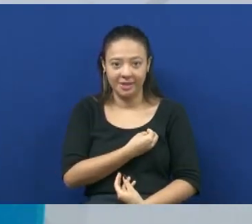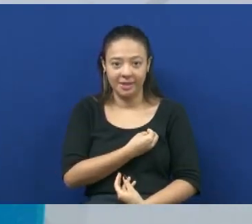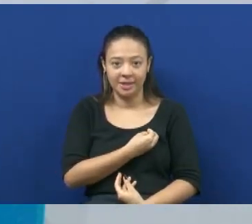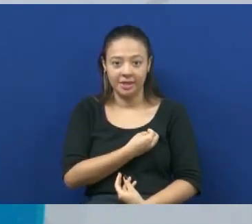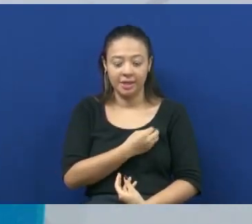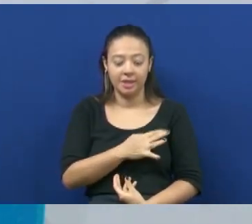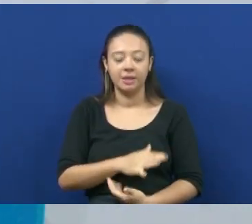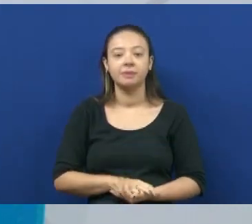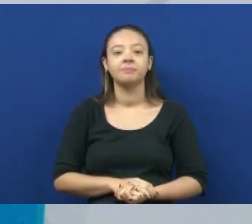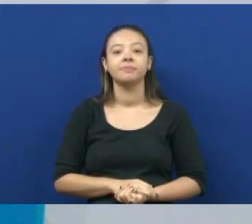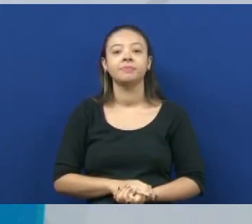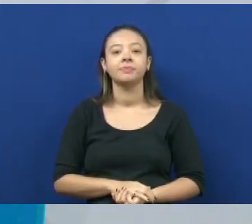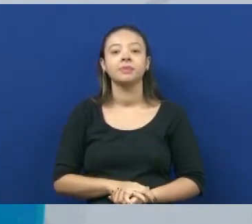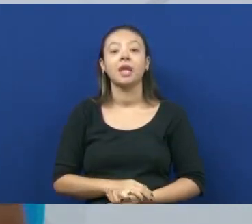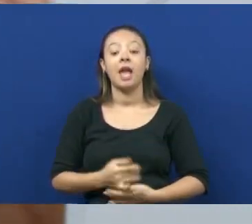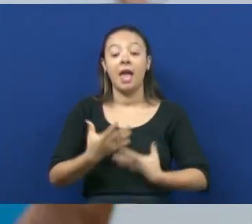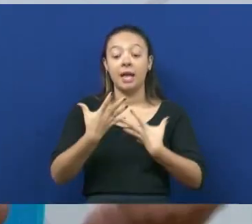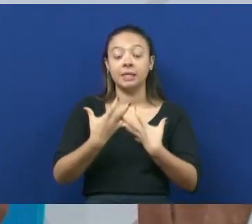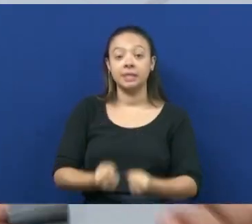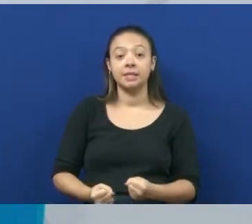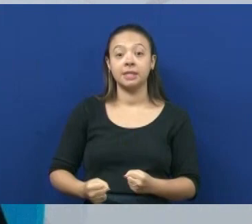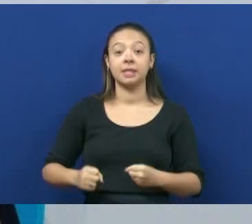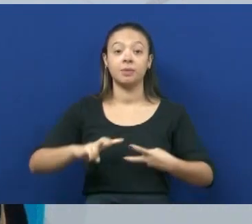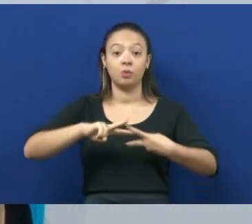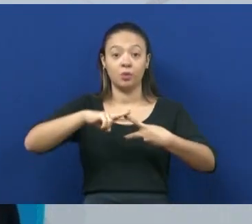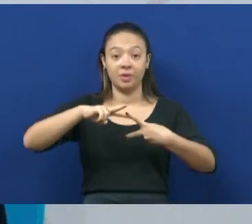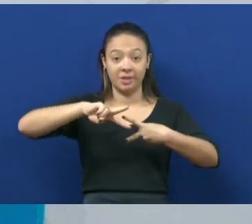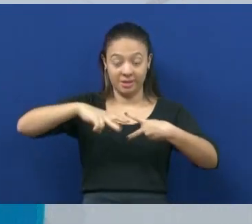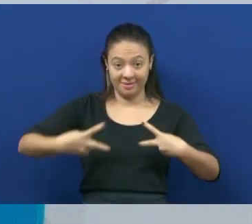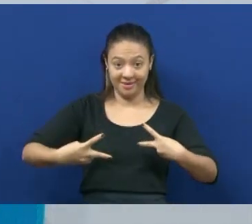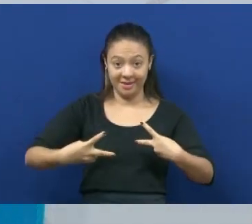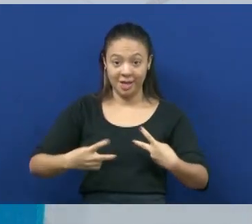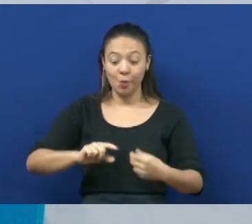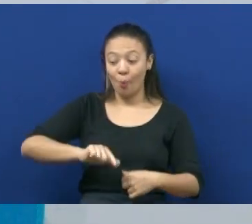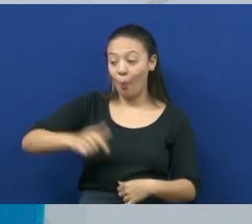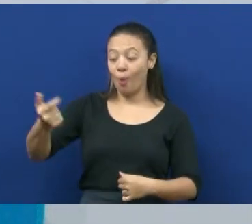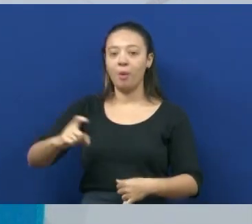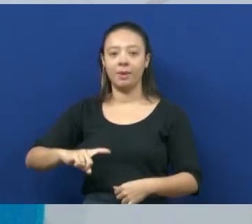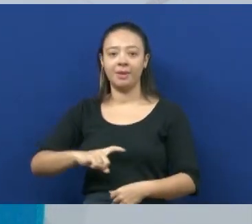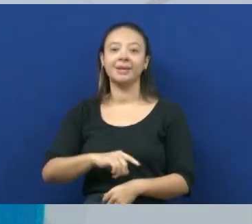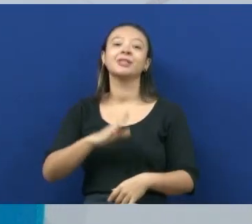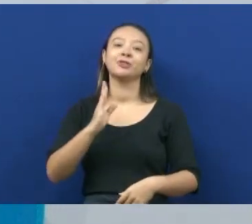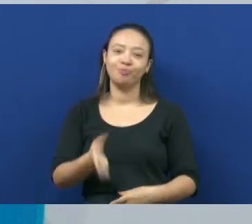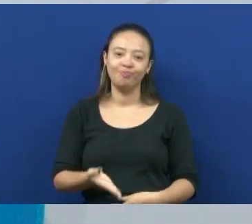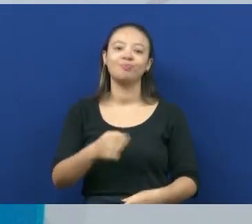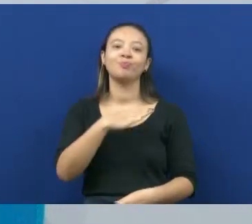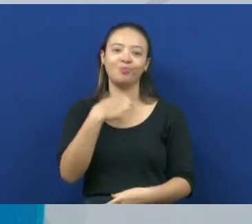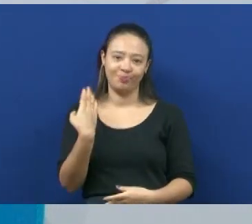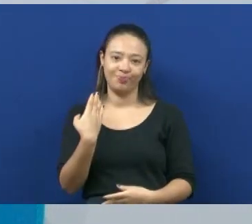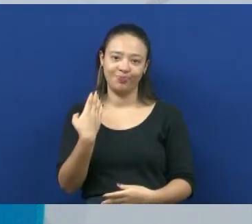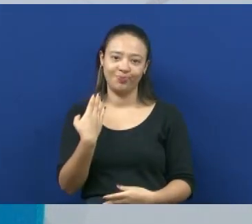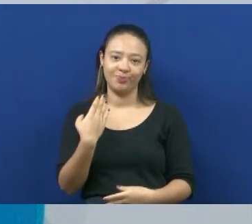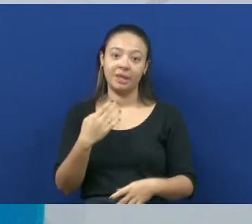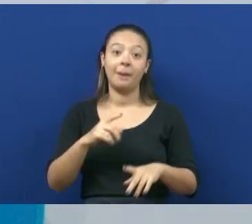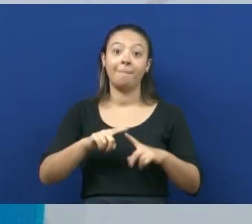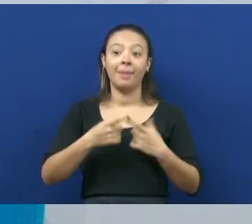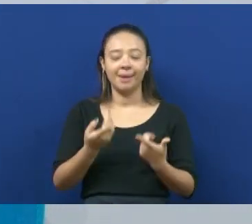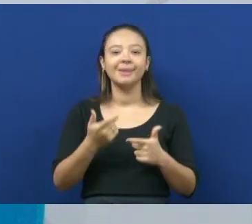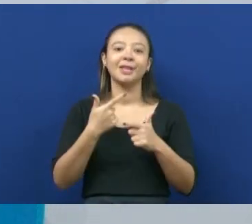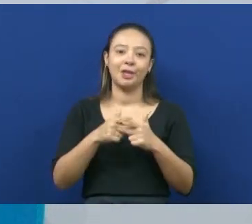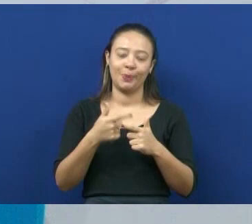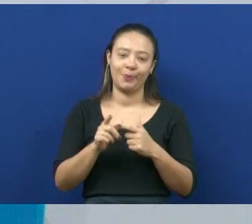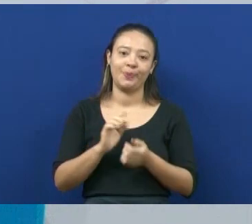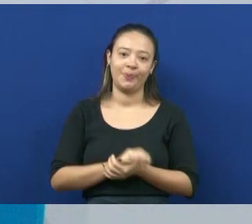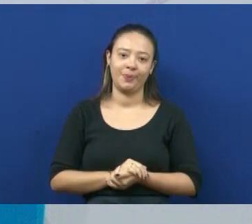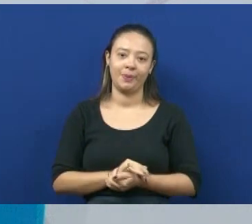receber material genético de uma outra bactéria que não conseguiu sobreviver. E o problema está aí porque nós vamos